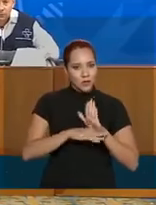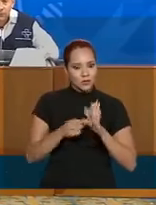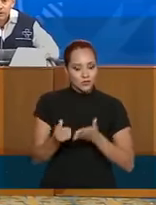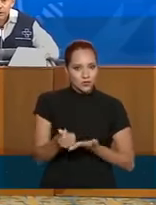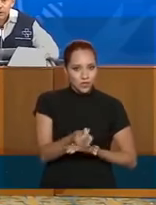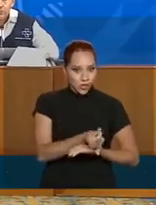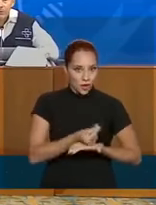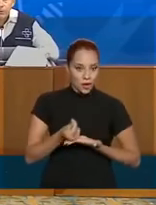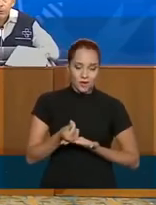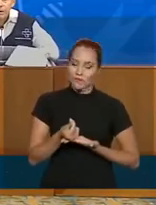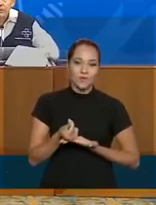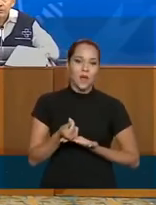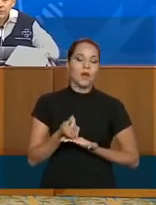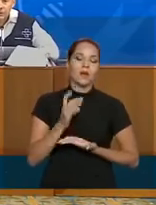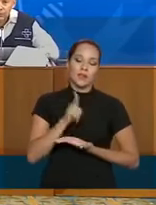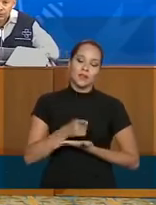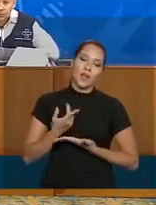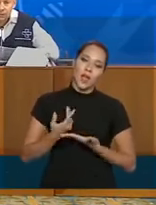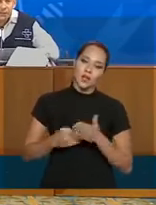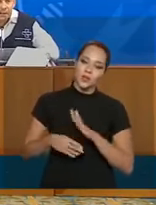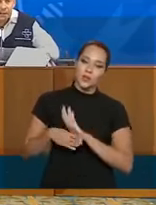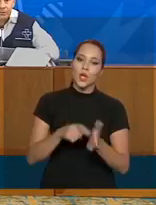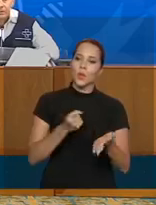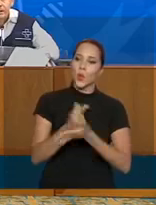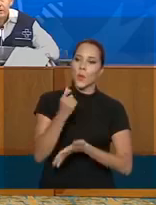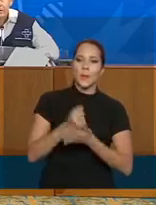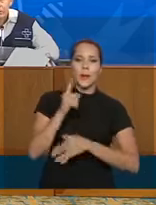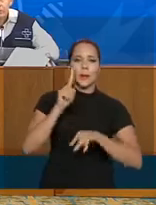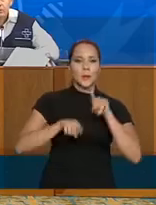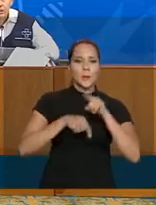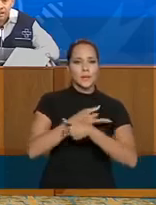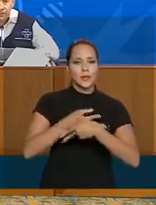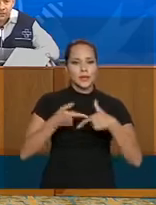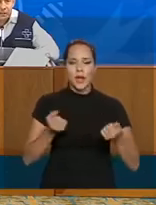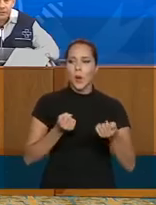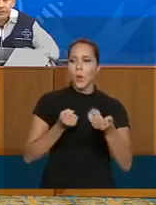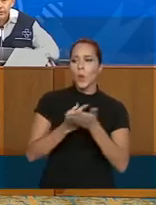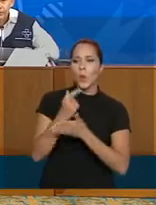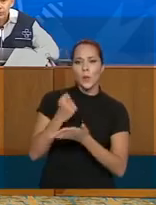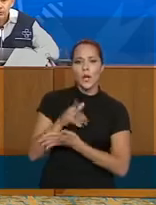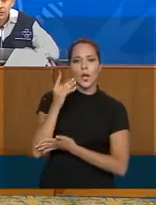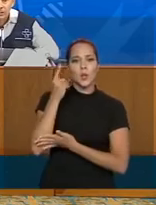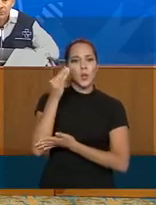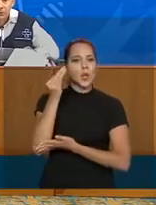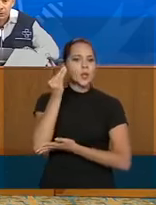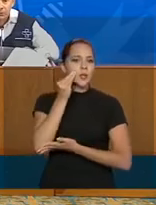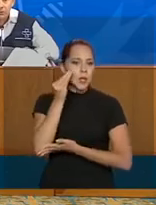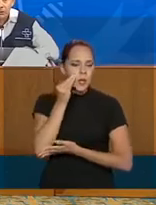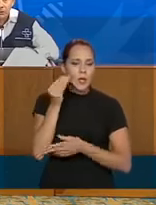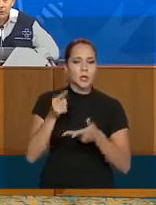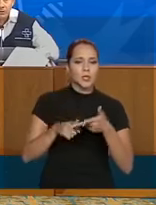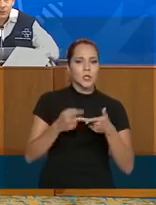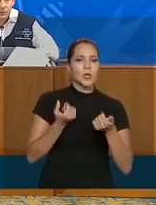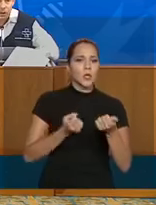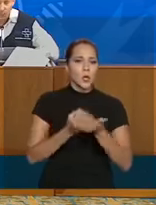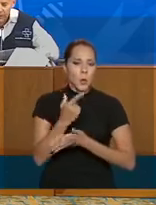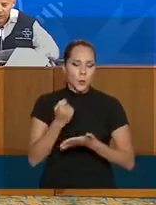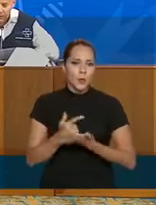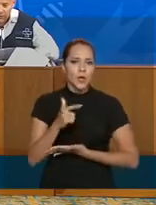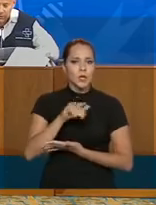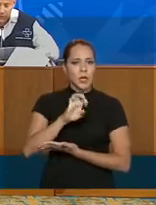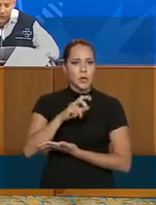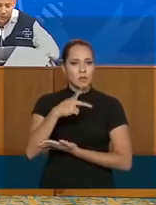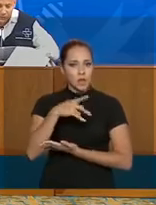financeiros, mas com aquisição de materiais, aquisição de testes, aquisição de equipamentos de proteção individual.